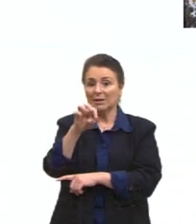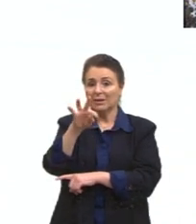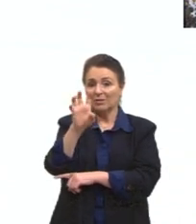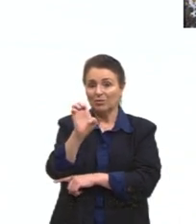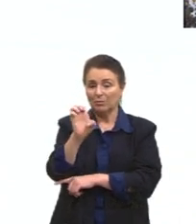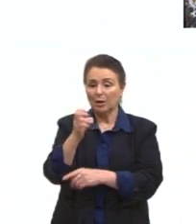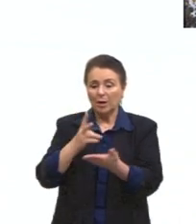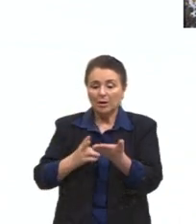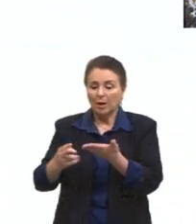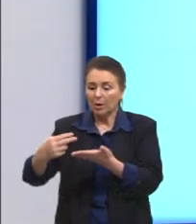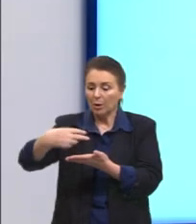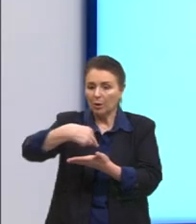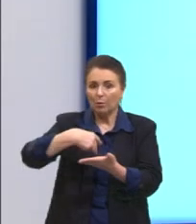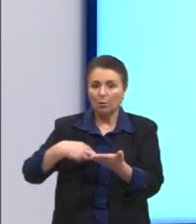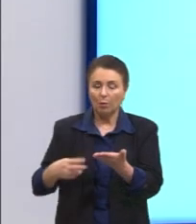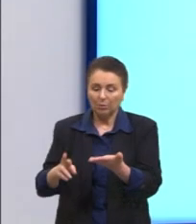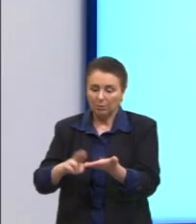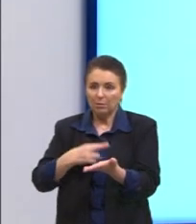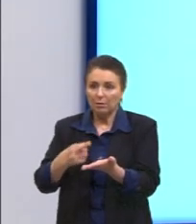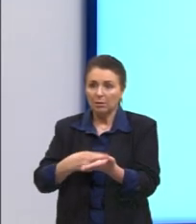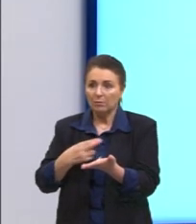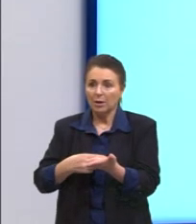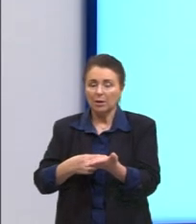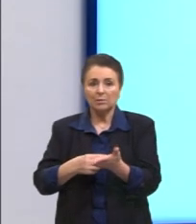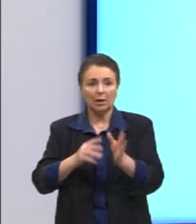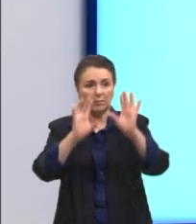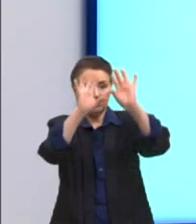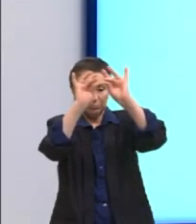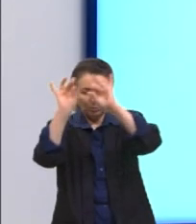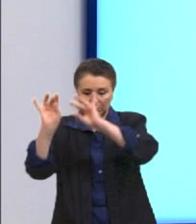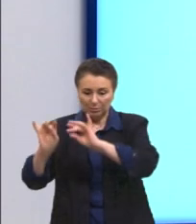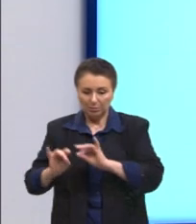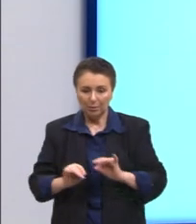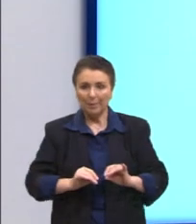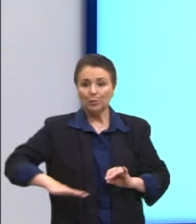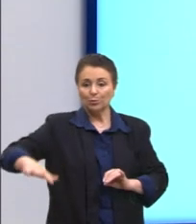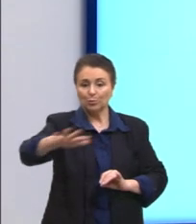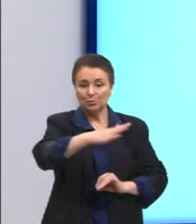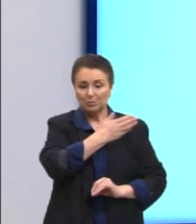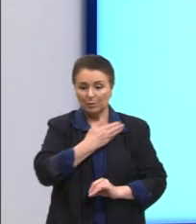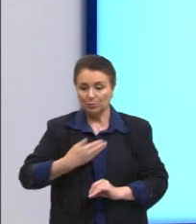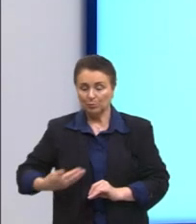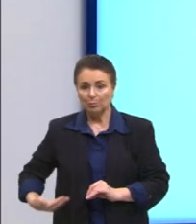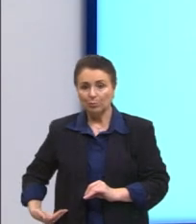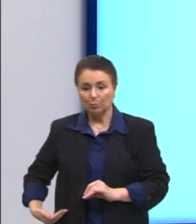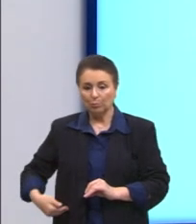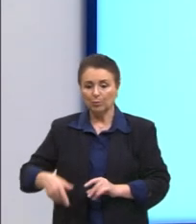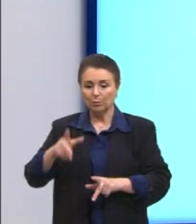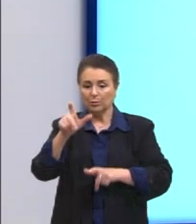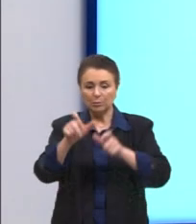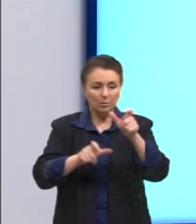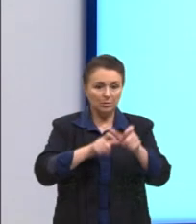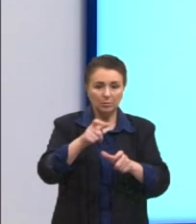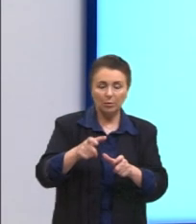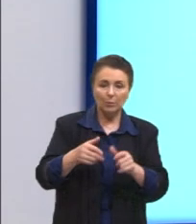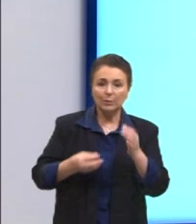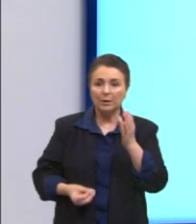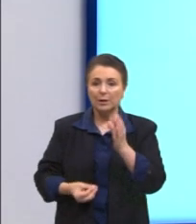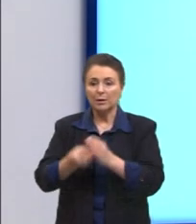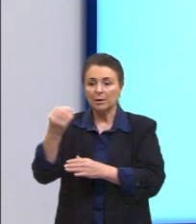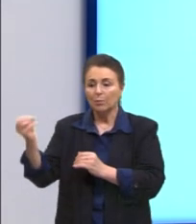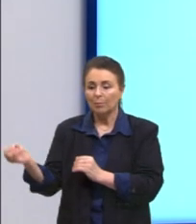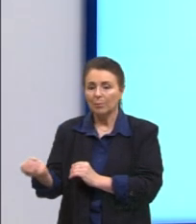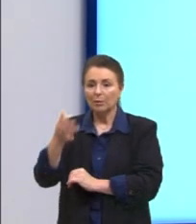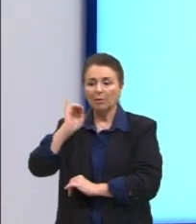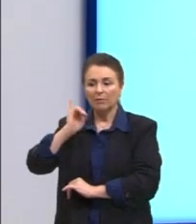e coloca elas em algum cenário aí do espaço público criando uma nova narrativa, trazendo o espectador para essa atenção.